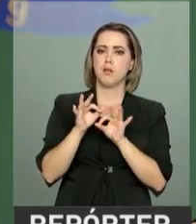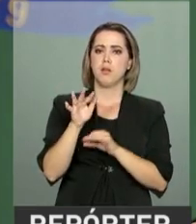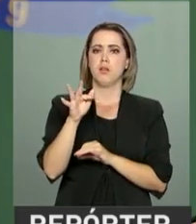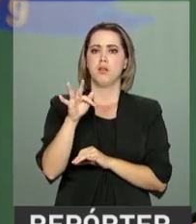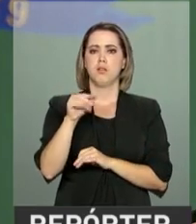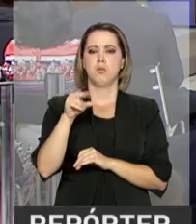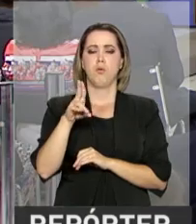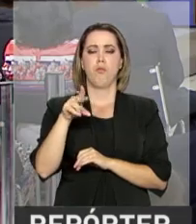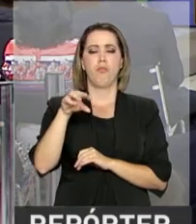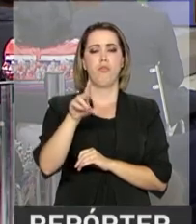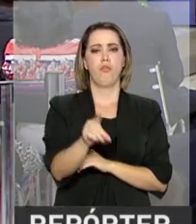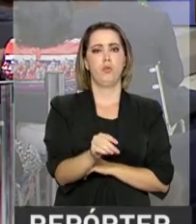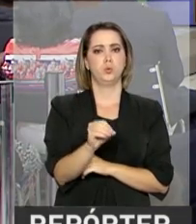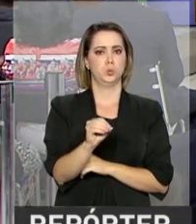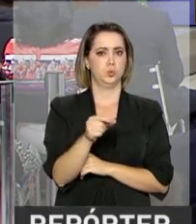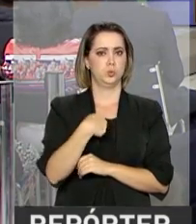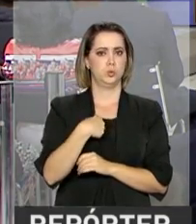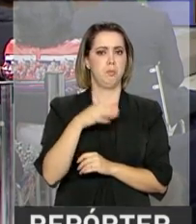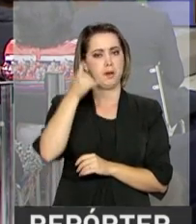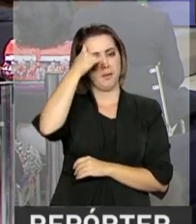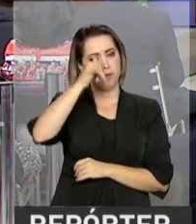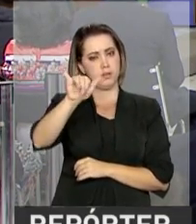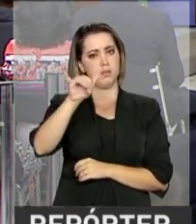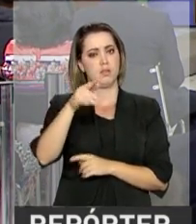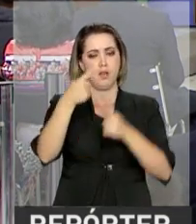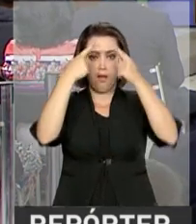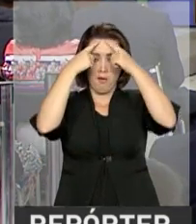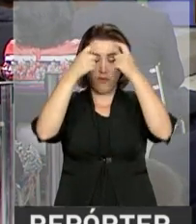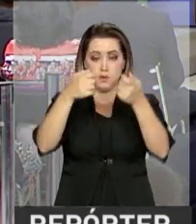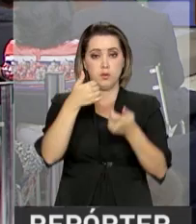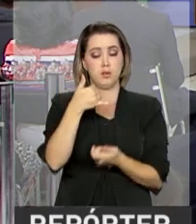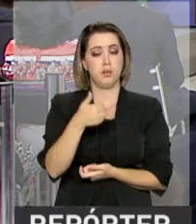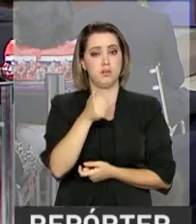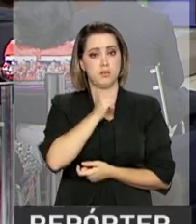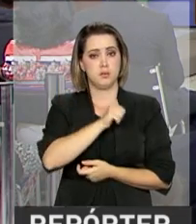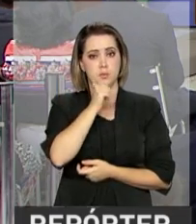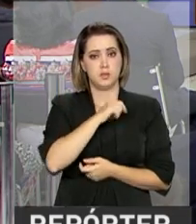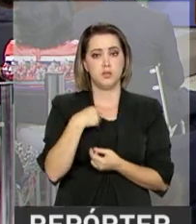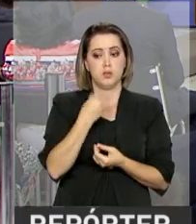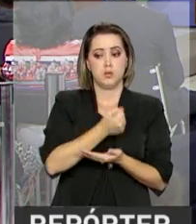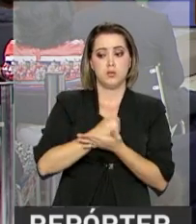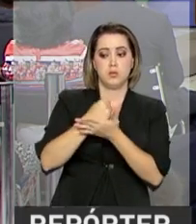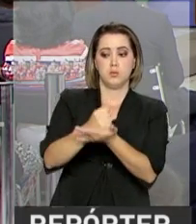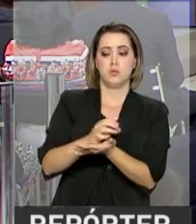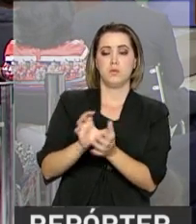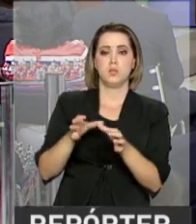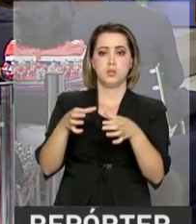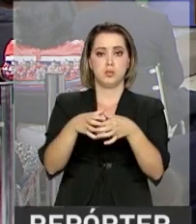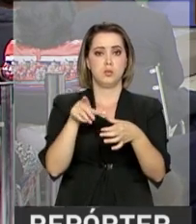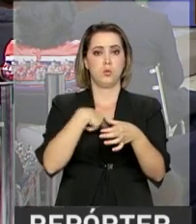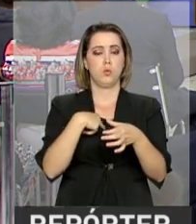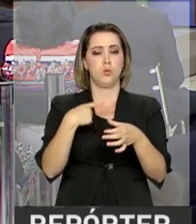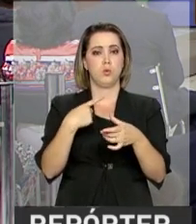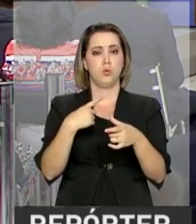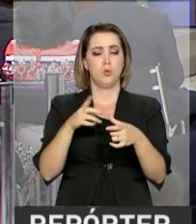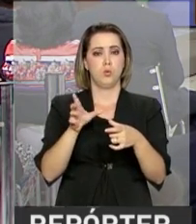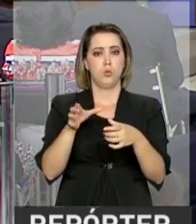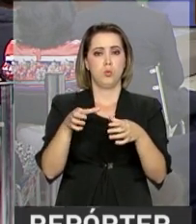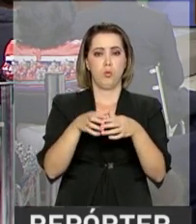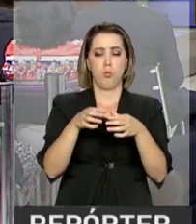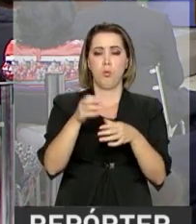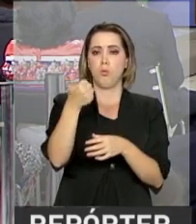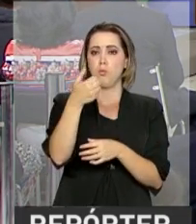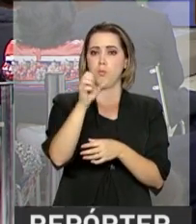violência contra a mulher. Estamos fortalecendo a central de atendimento à mulher em situação de violência, que é o